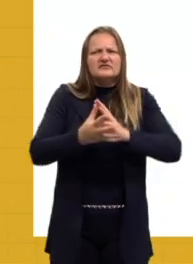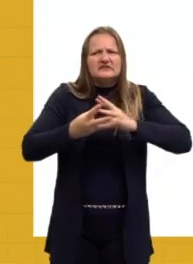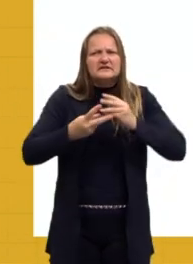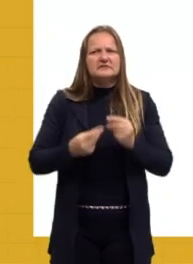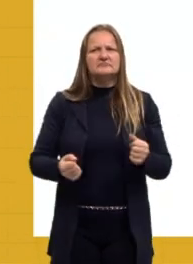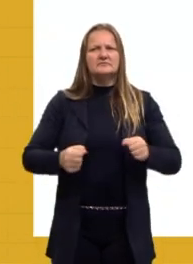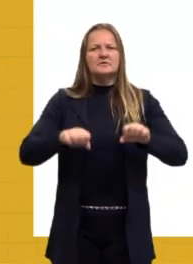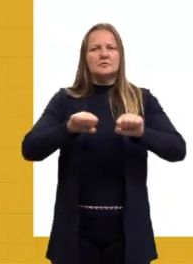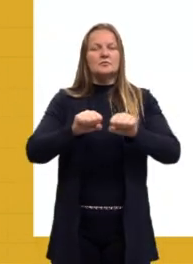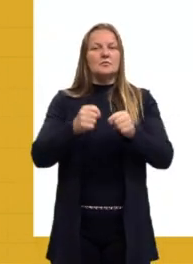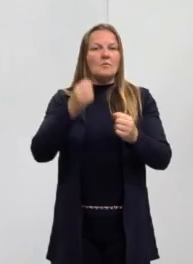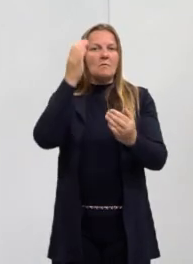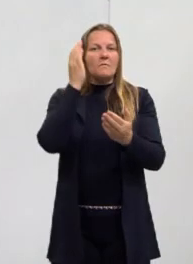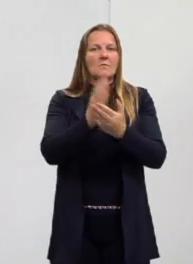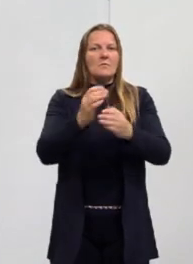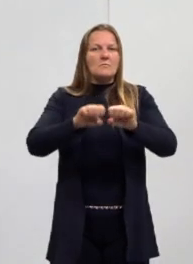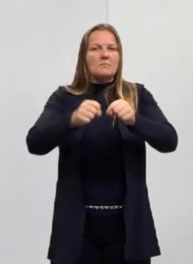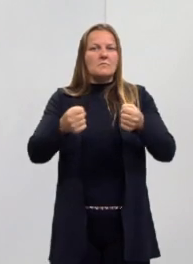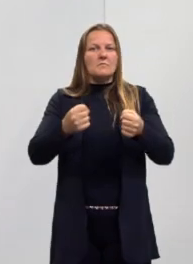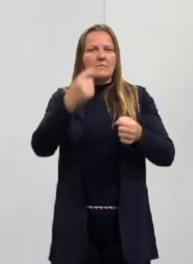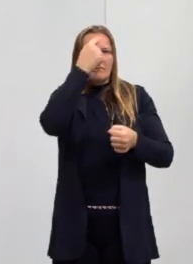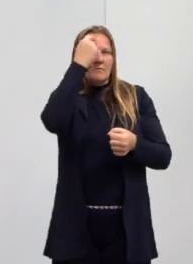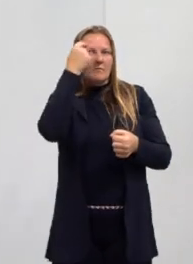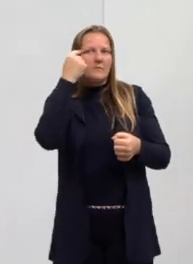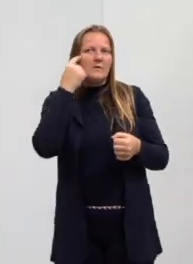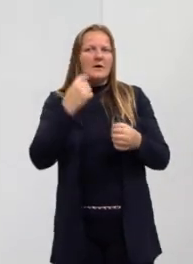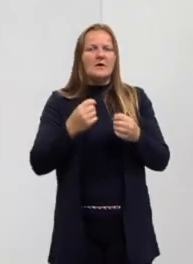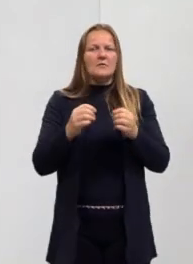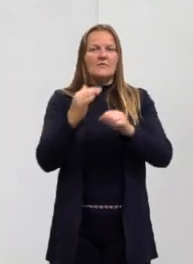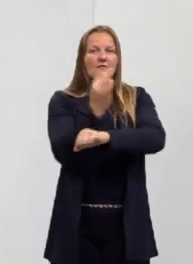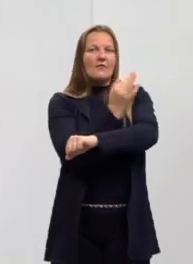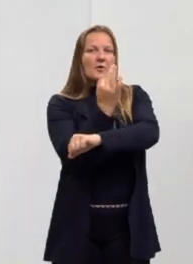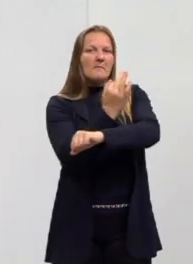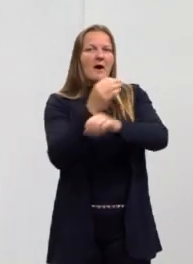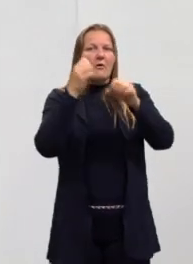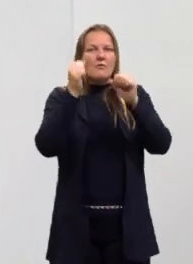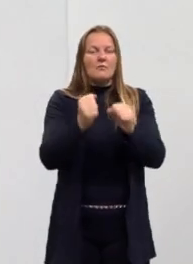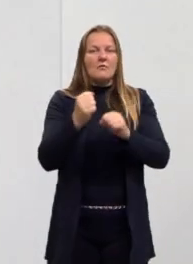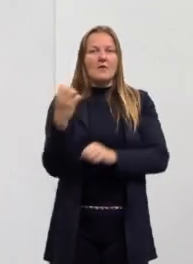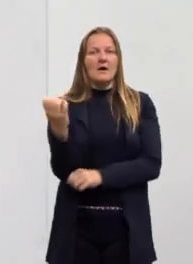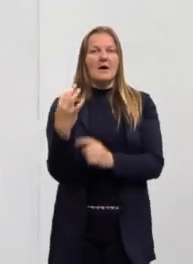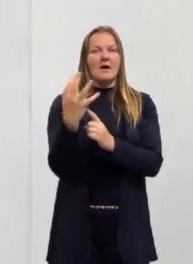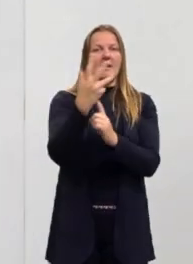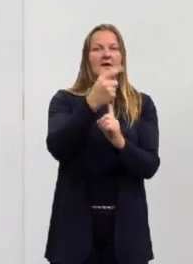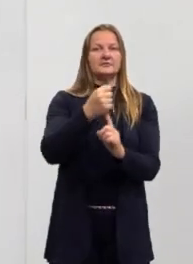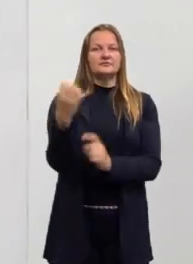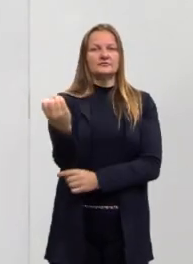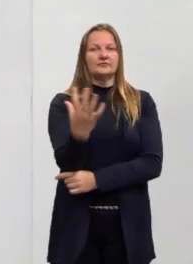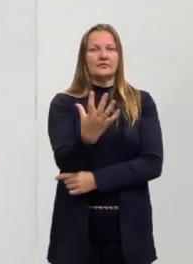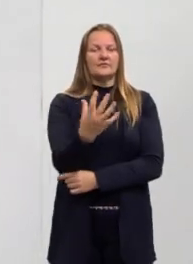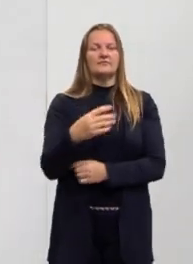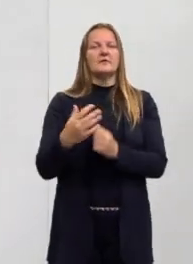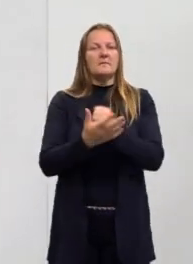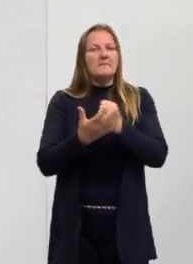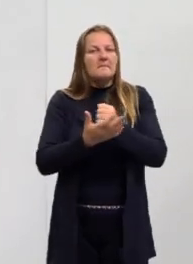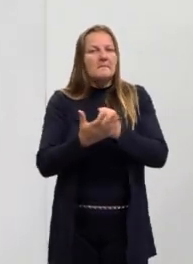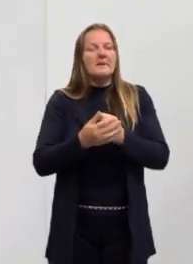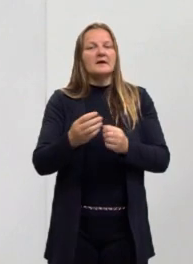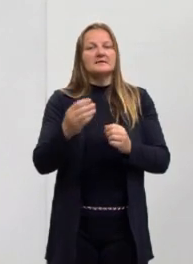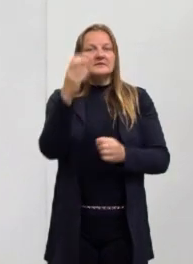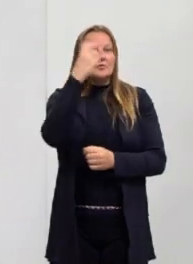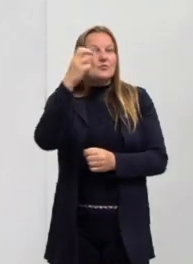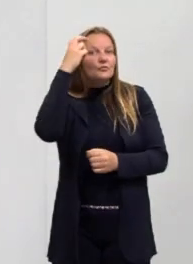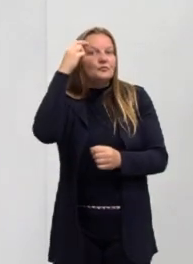de romper com o academicismo, com a arte como era antes e trazer uma arte nova, baseada na nossa cultura, na